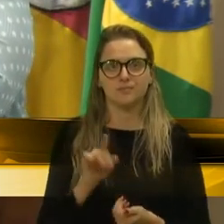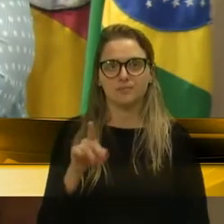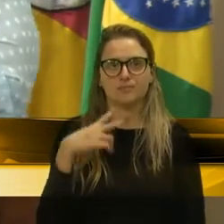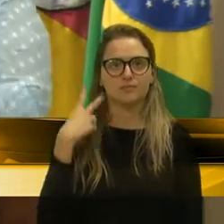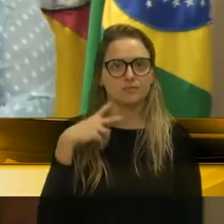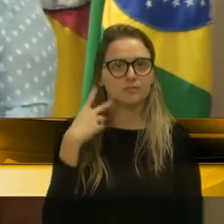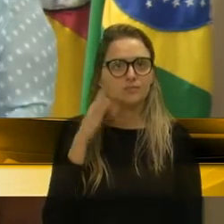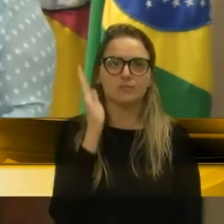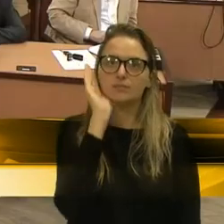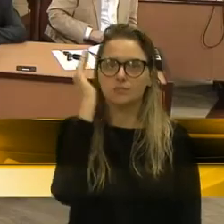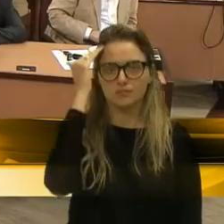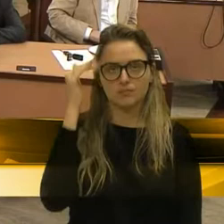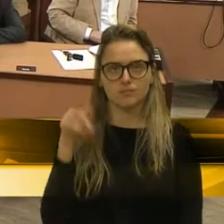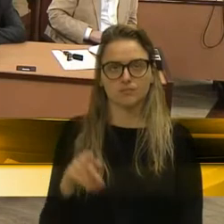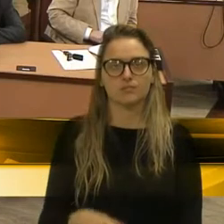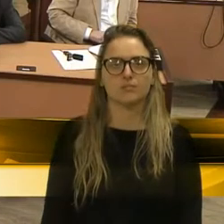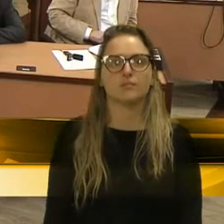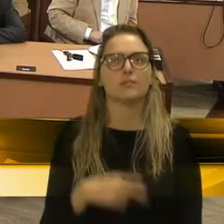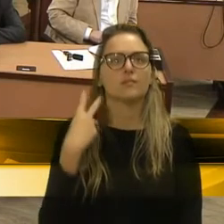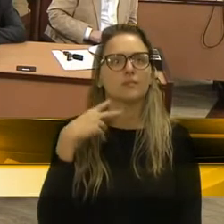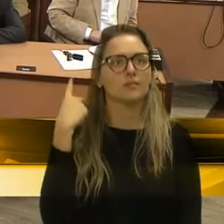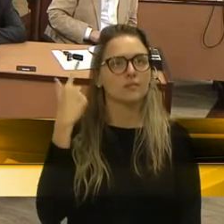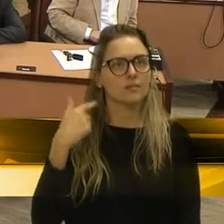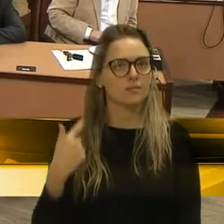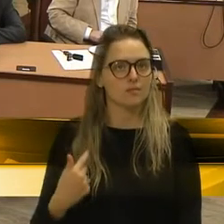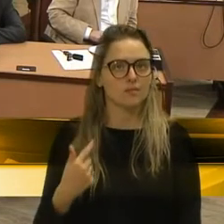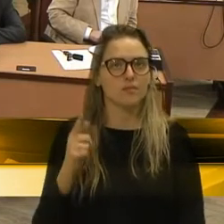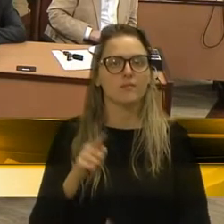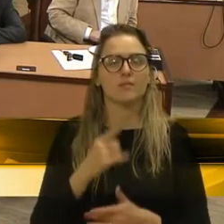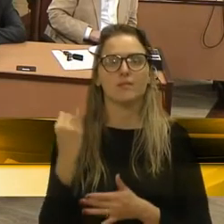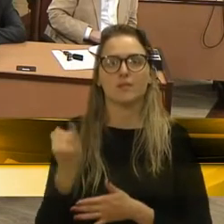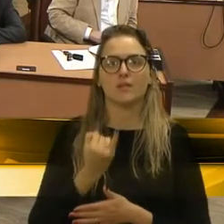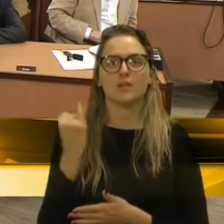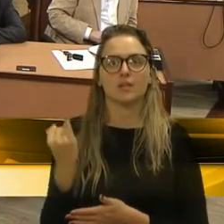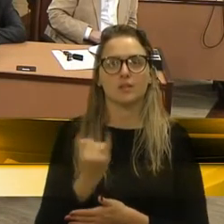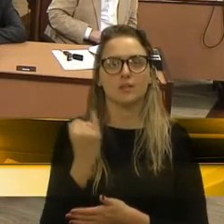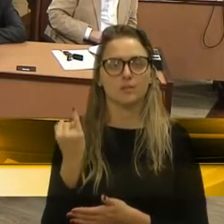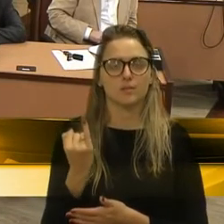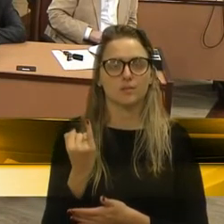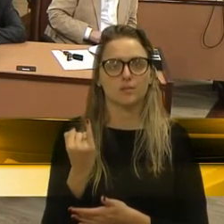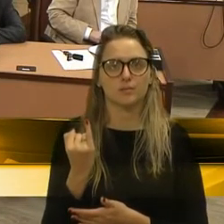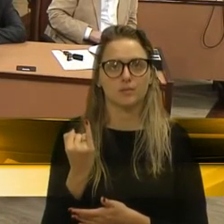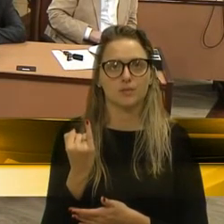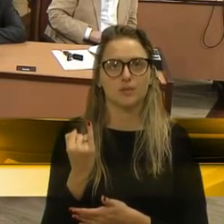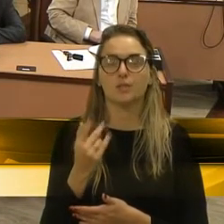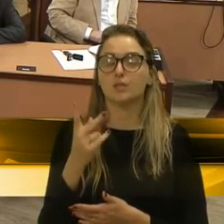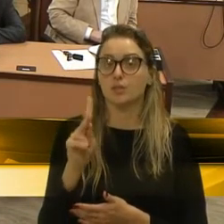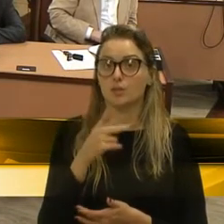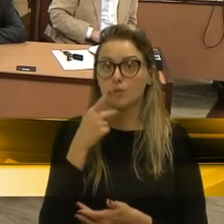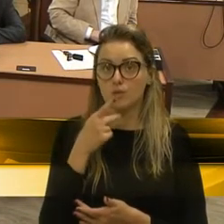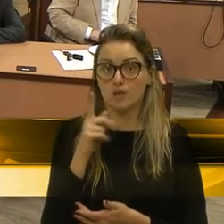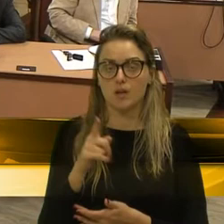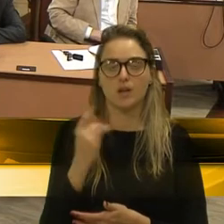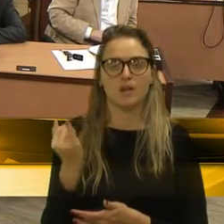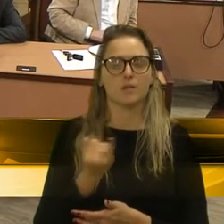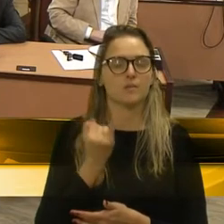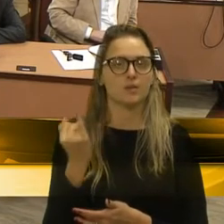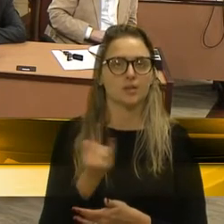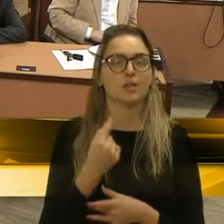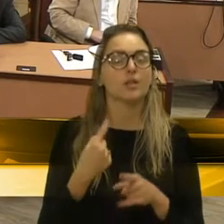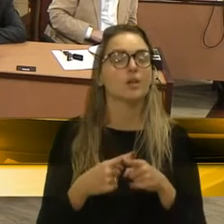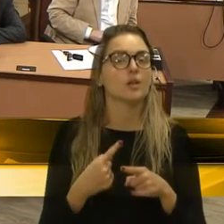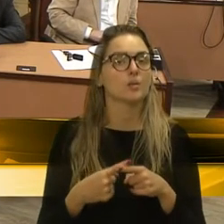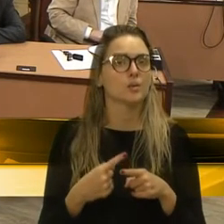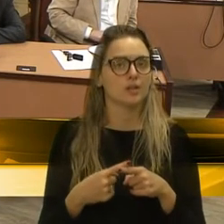vereador Felipe, seu a parte. Vereadora Gladys, é importante... Pequena parte, vereadora Gladys. ...essa colocação, até porque,